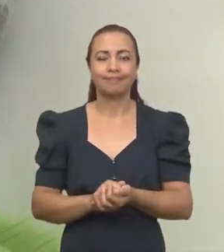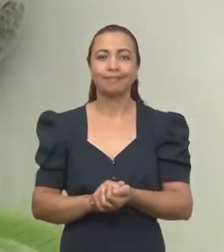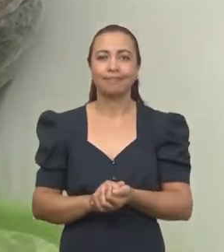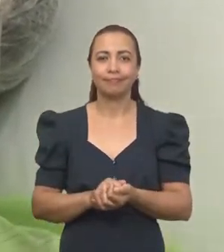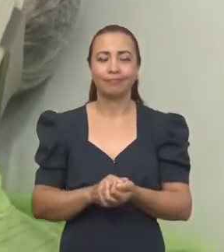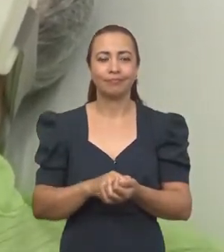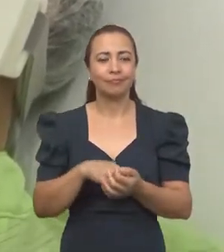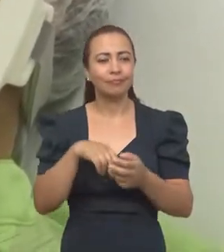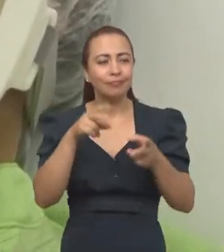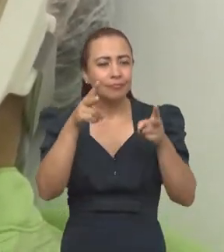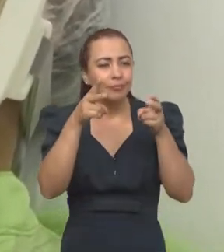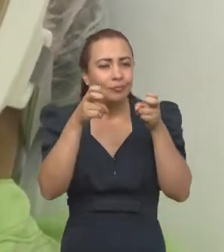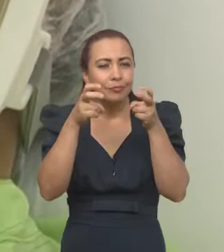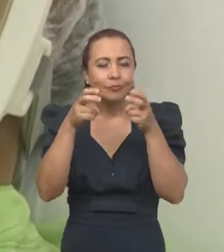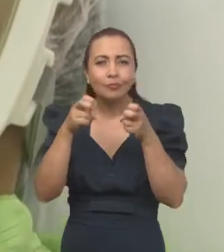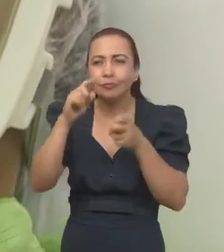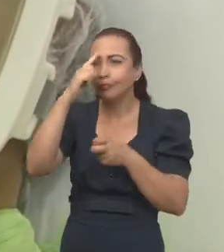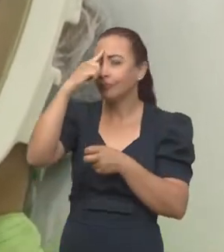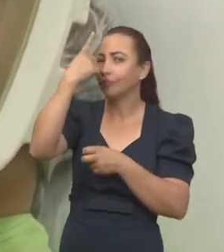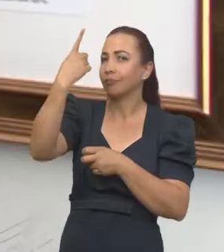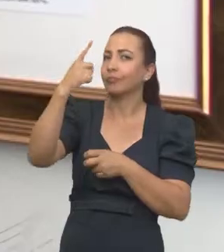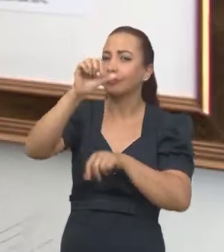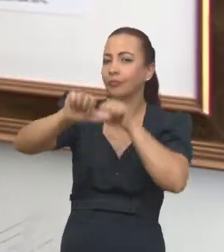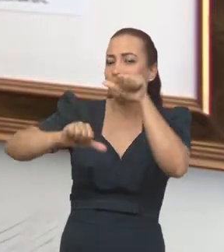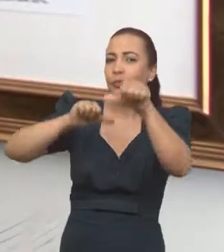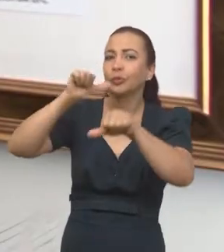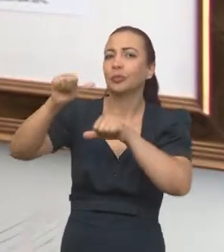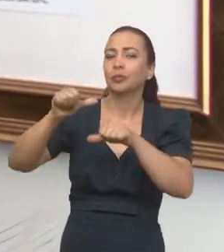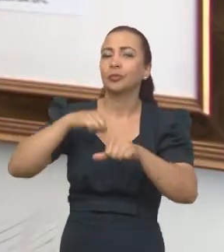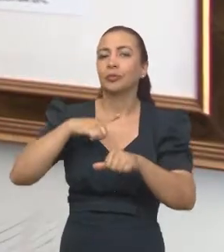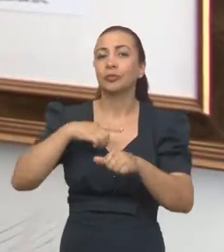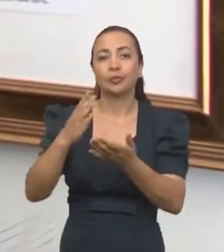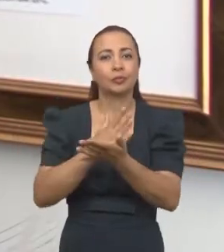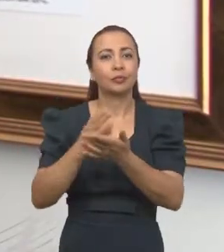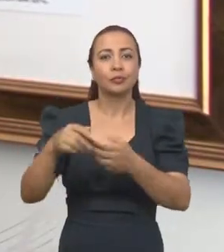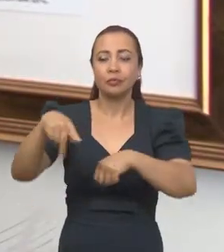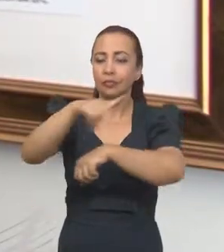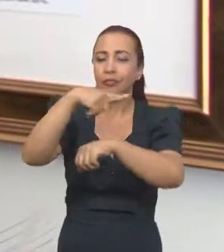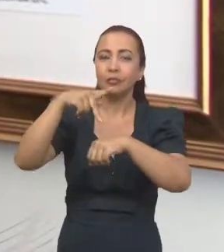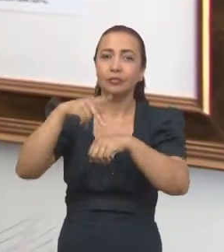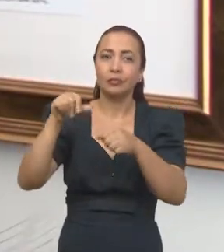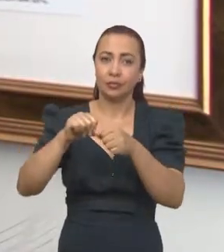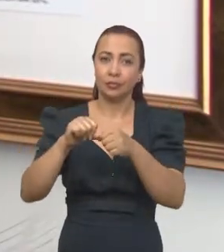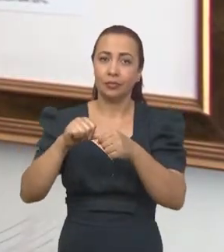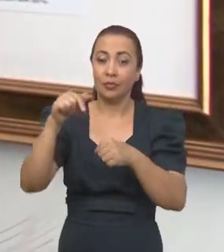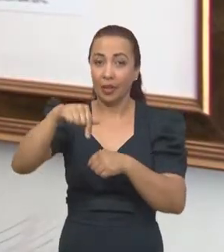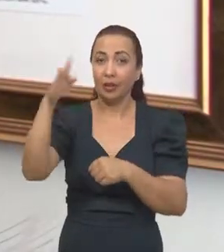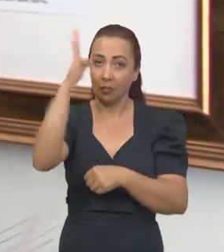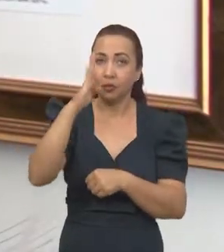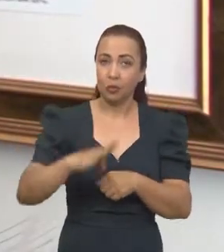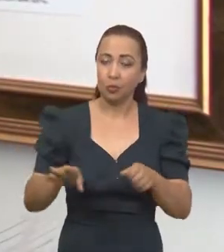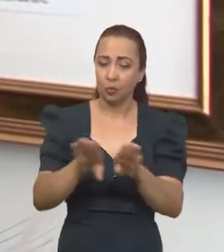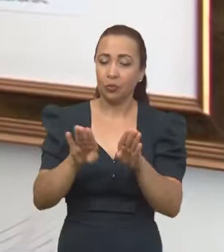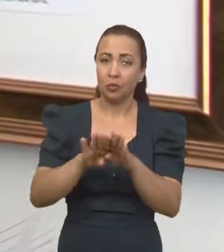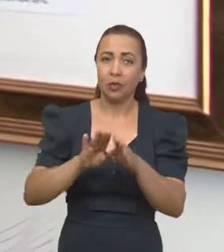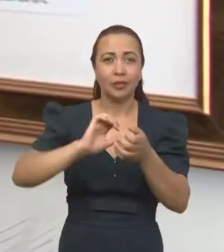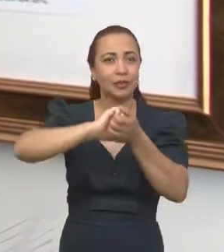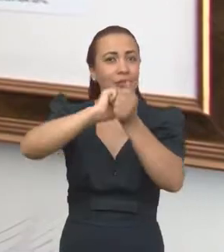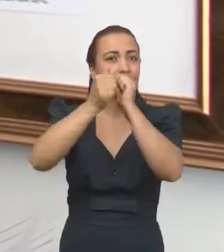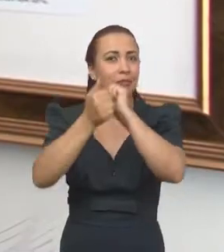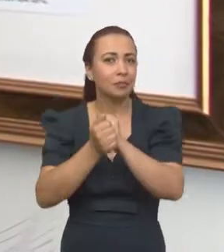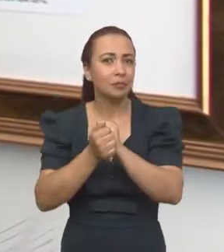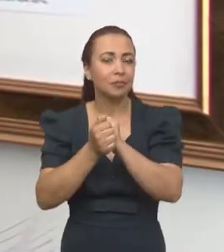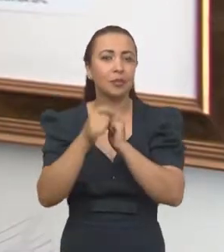inspiração foi através do desenvolvimento que alguns países fizeram, inclusive no Brasil, de você